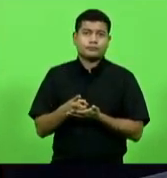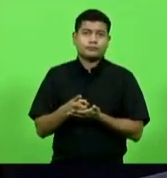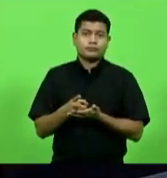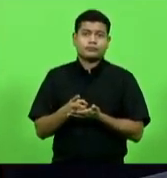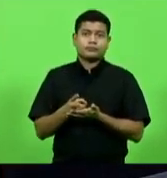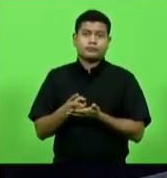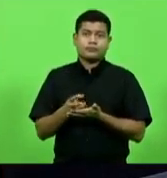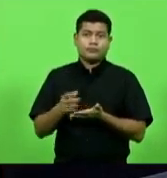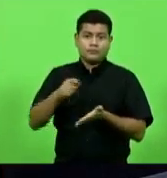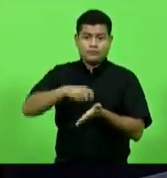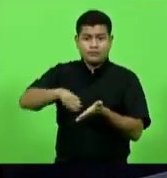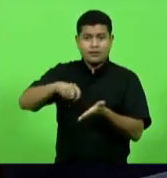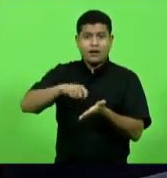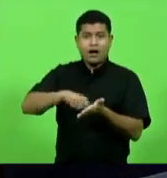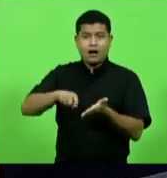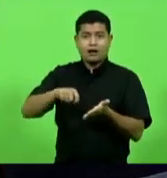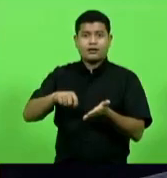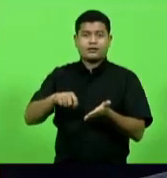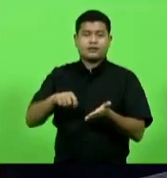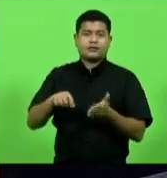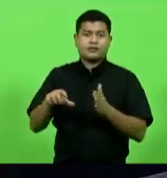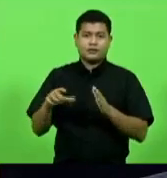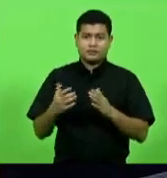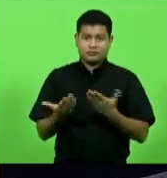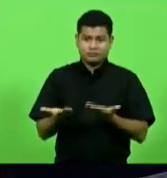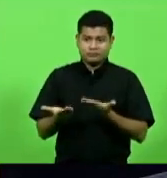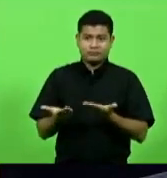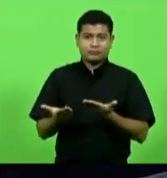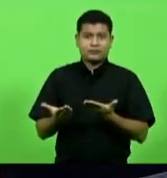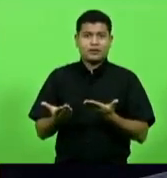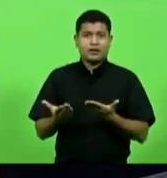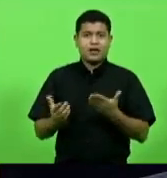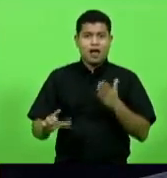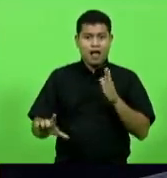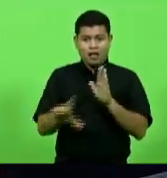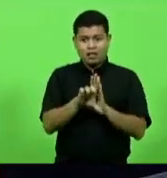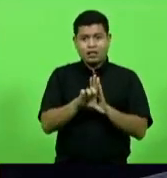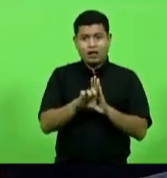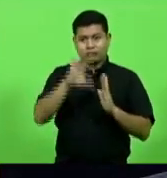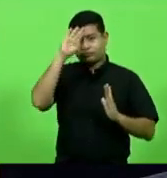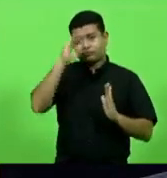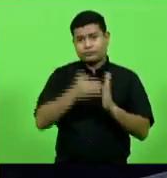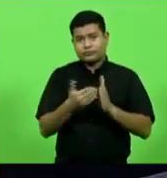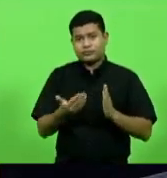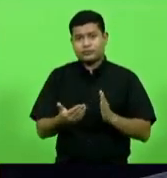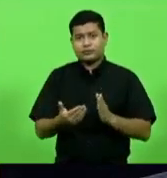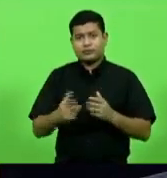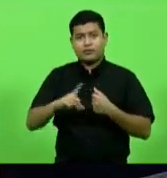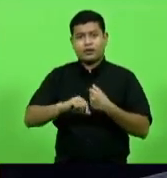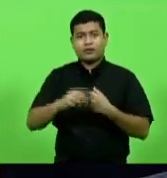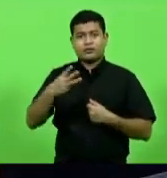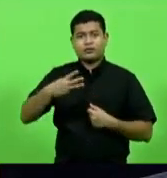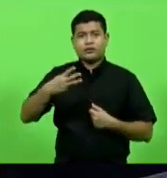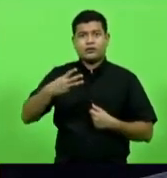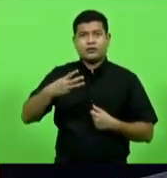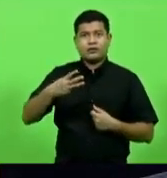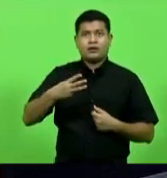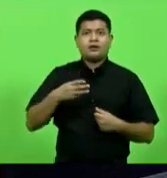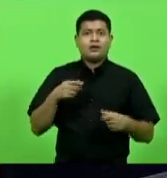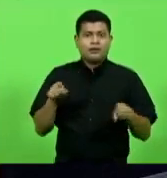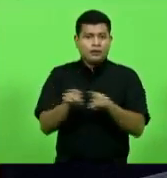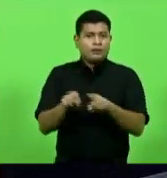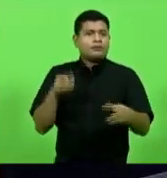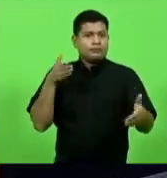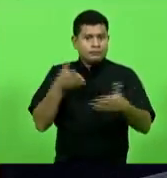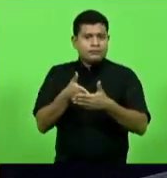escrita legislativa da coisa lá o artigo terceiro também vetado